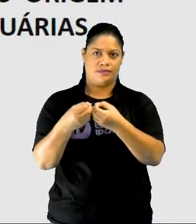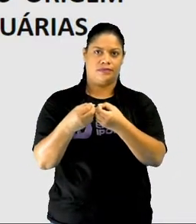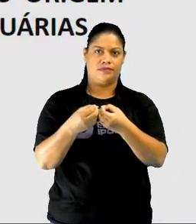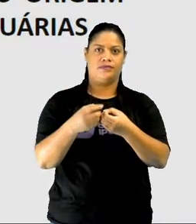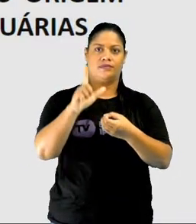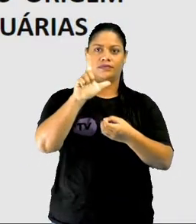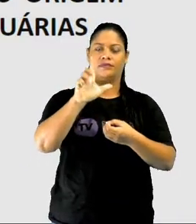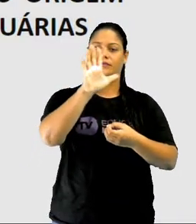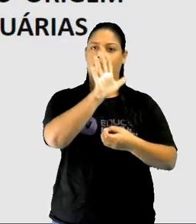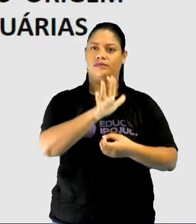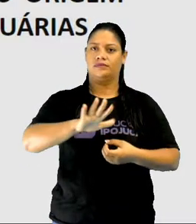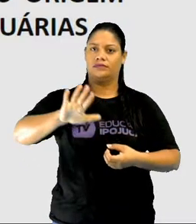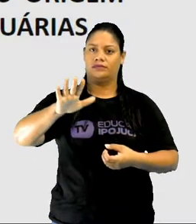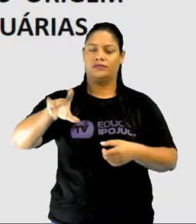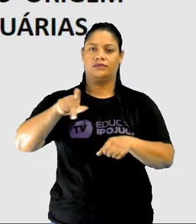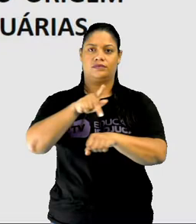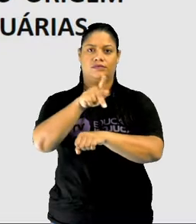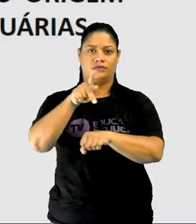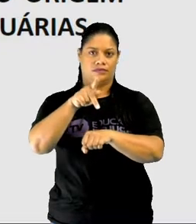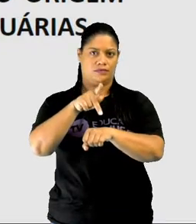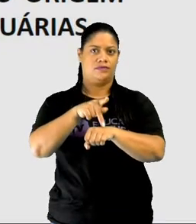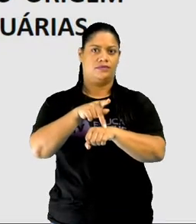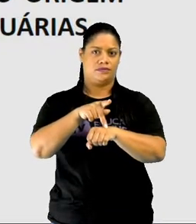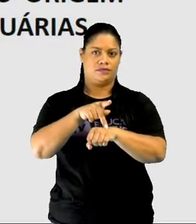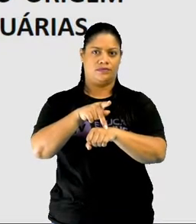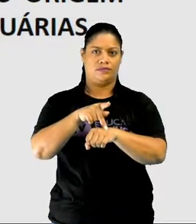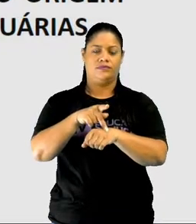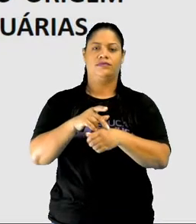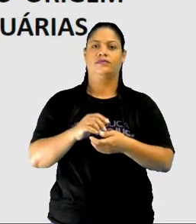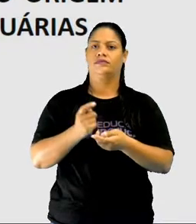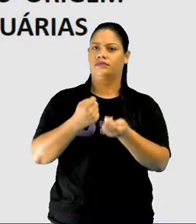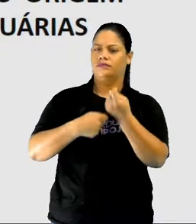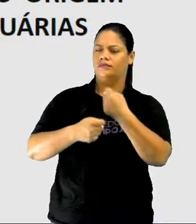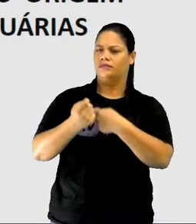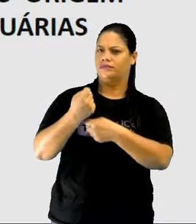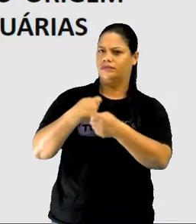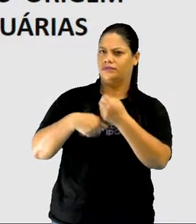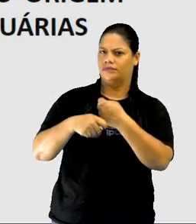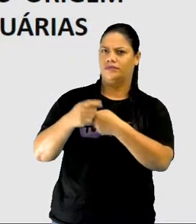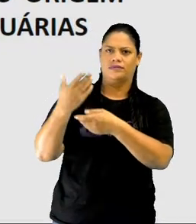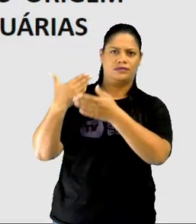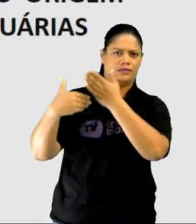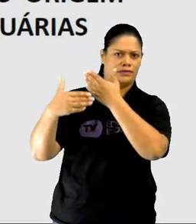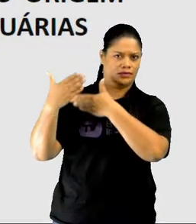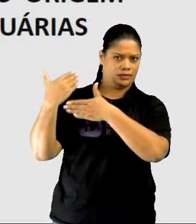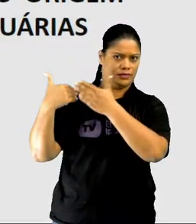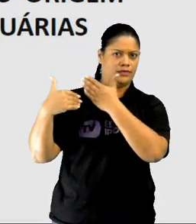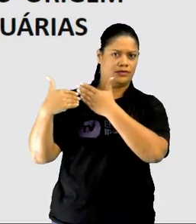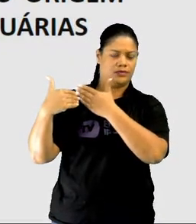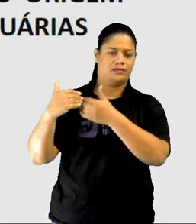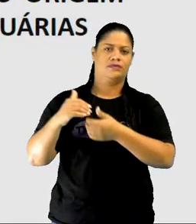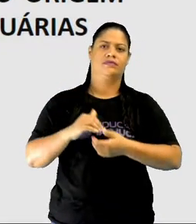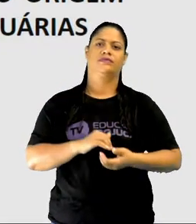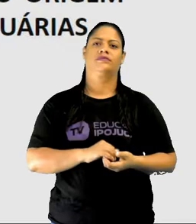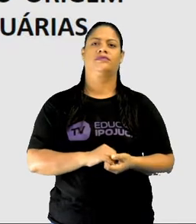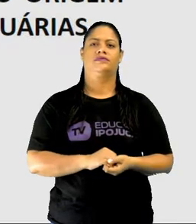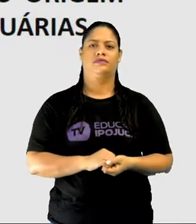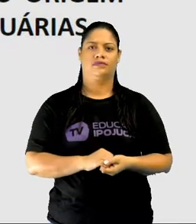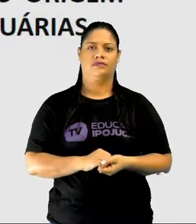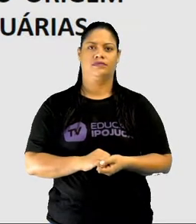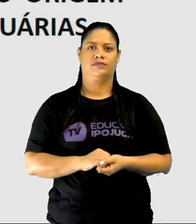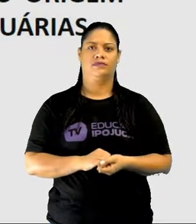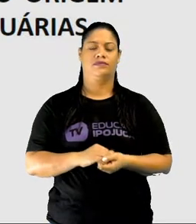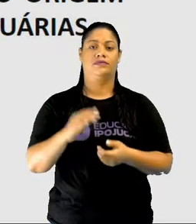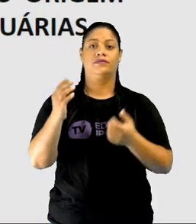país. Os seus principais ciclos econômicos na época da colonização eram o pau